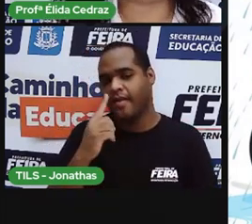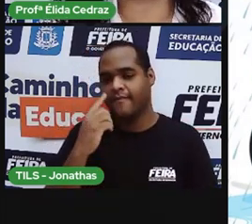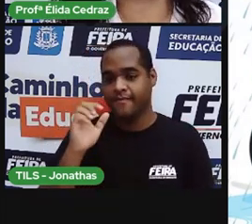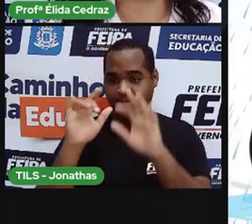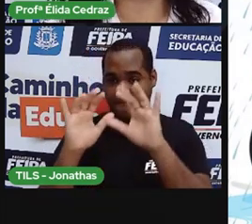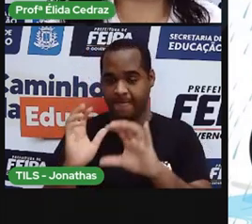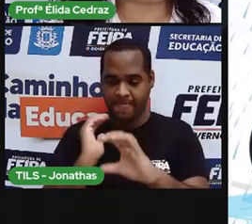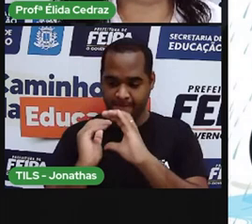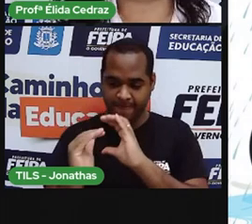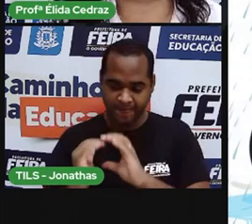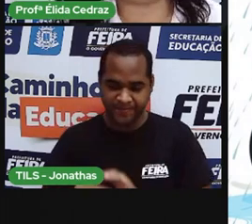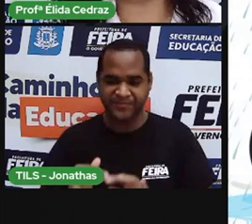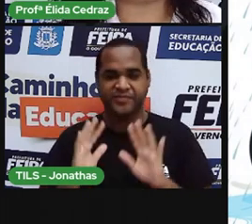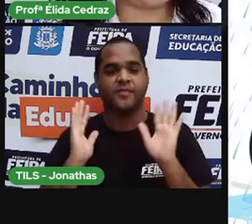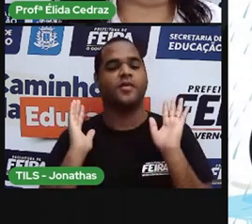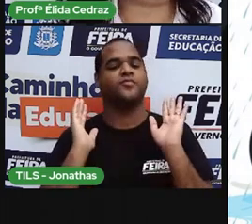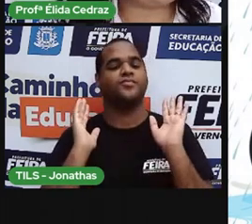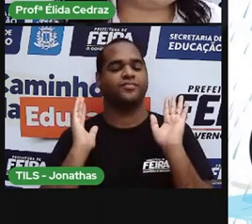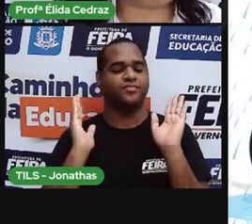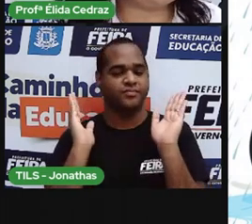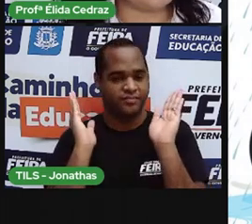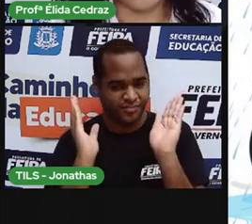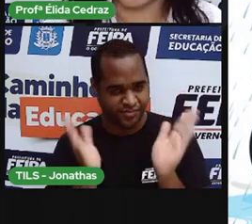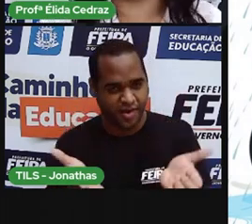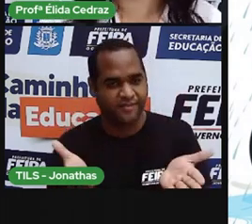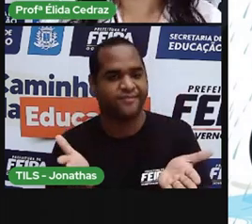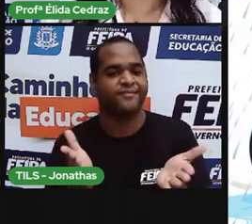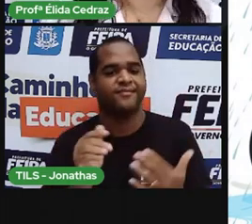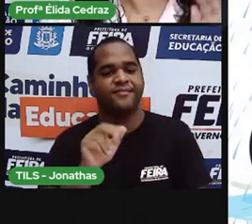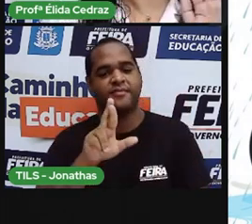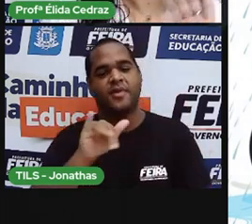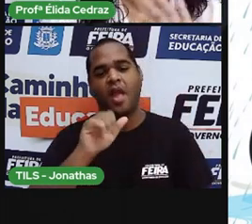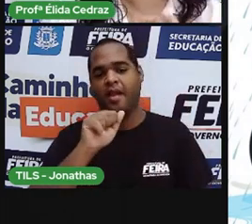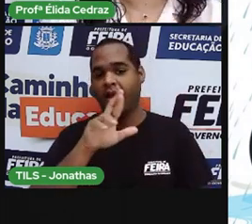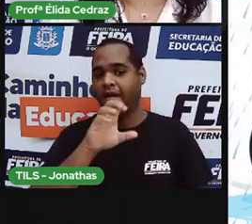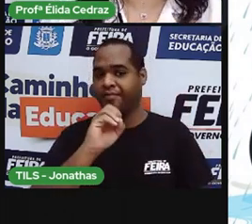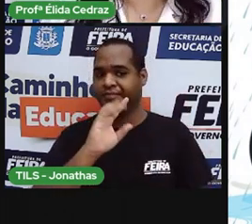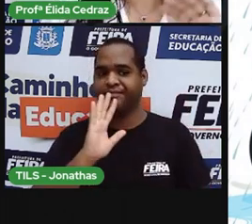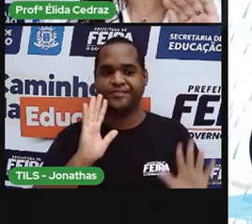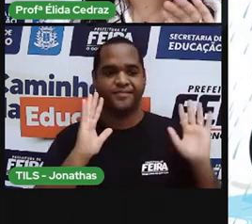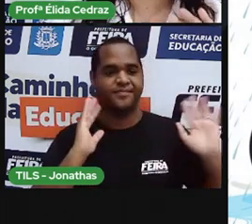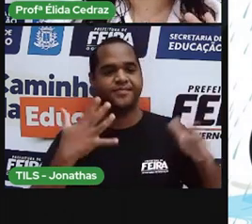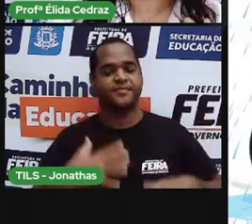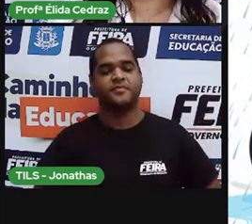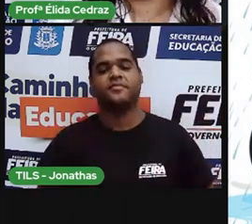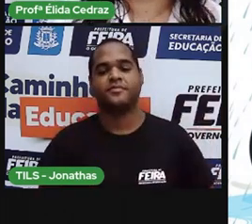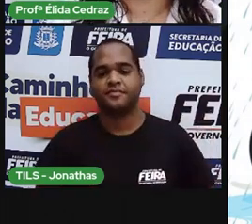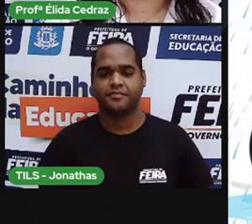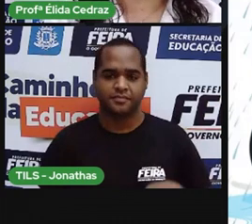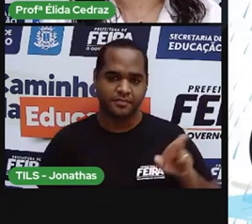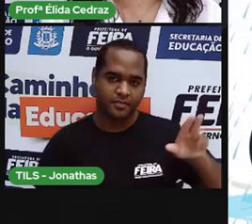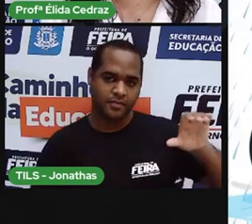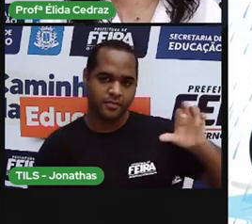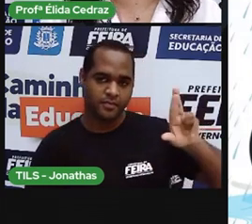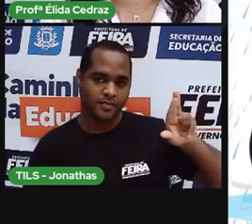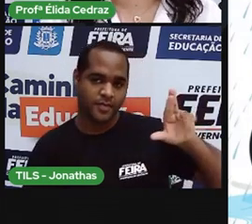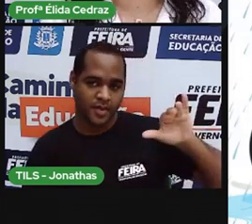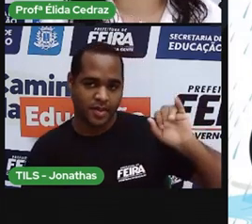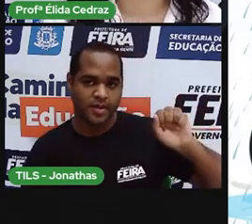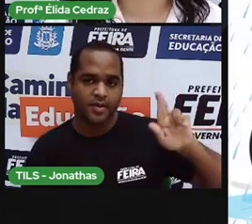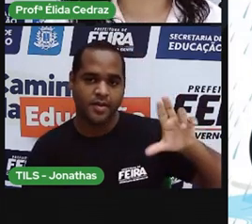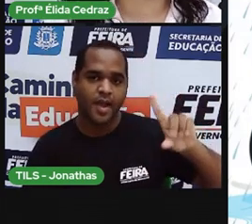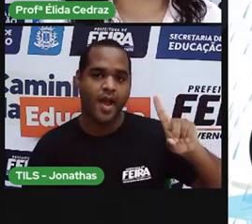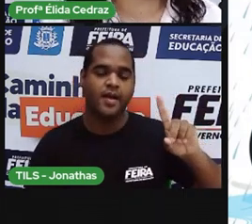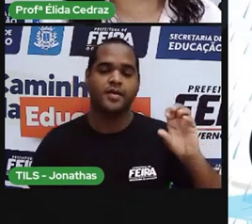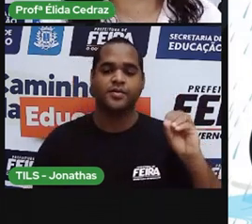no comentário. Pró, eu já passei por isso. Vamos lá. Este é Ricardo e ele mora